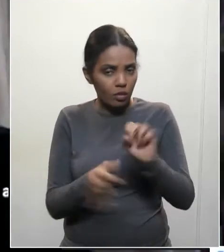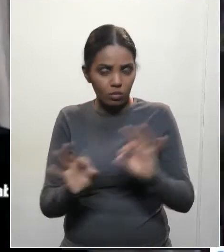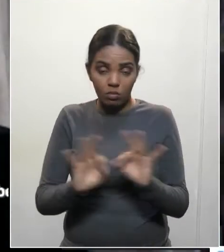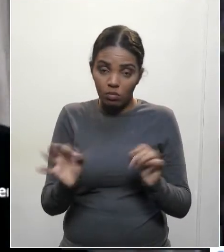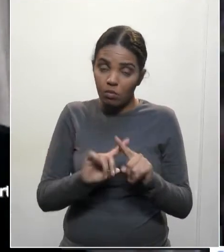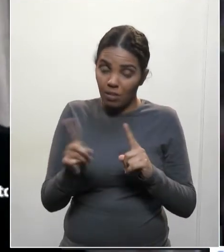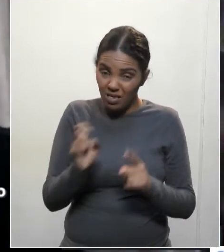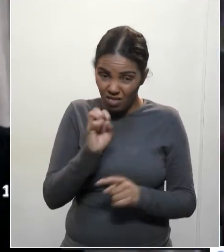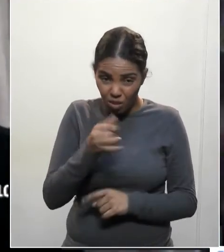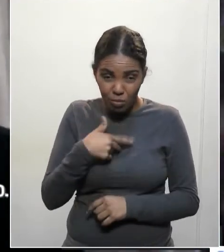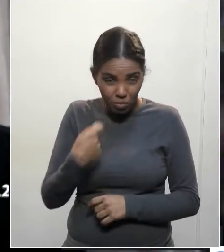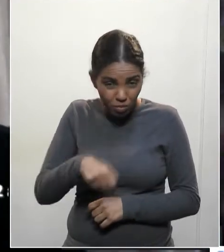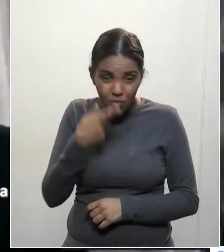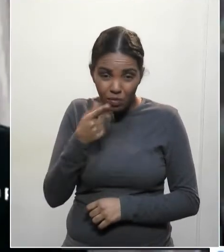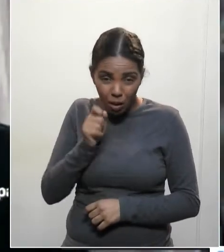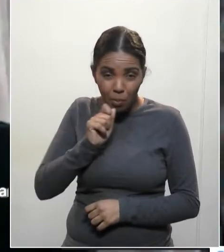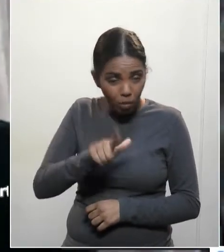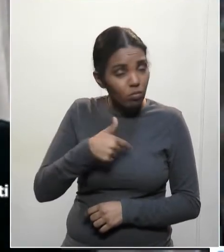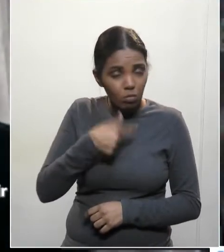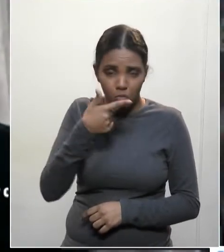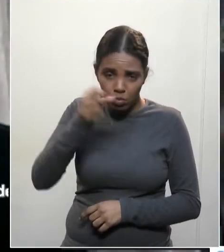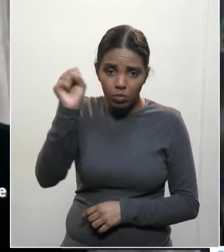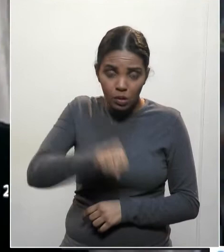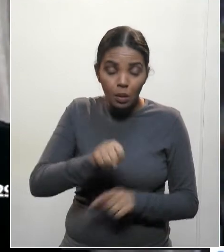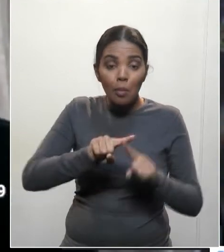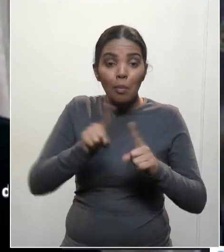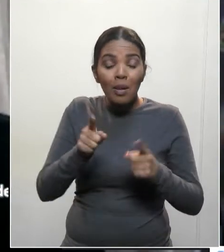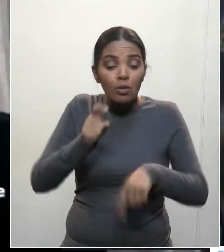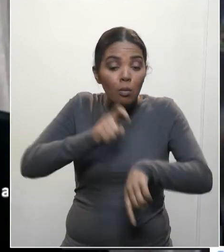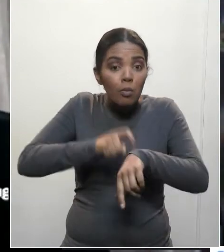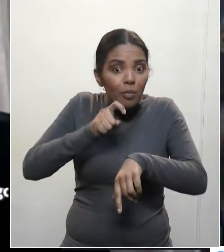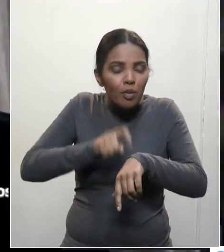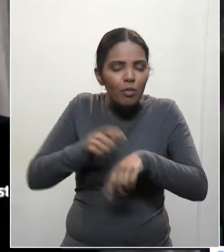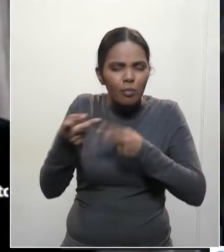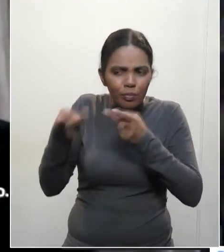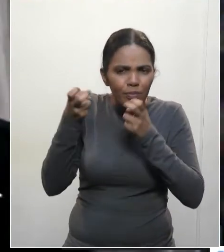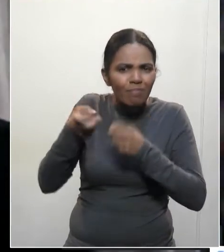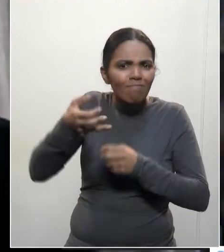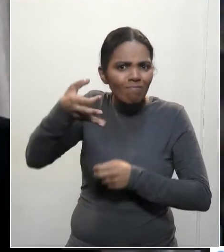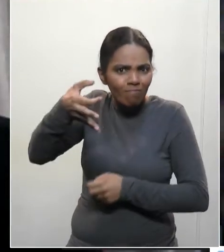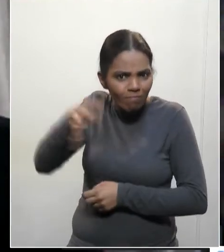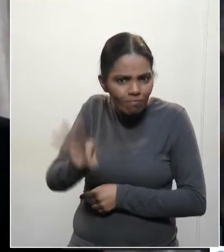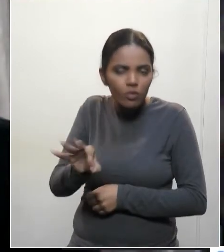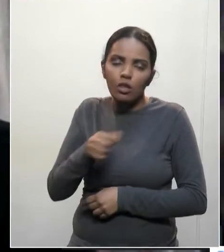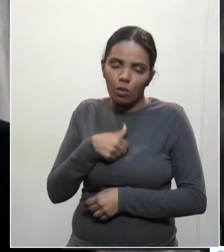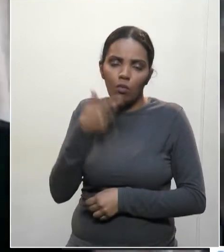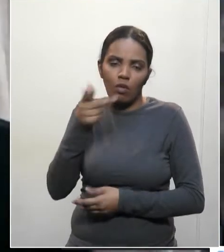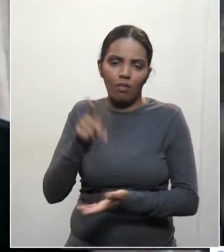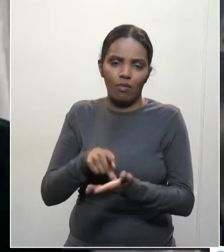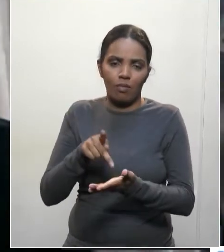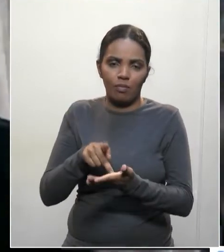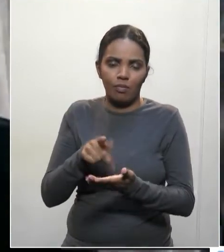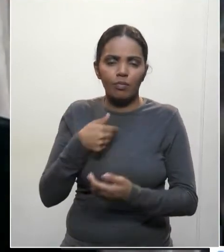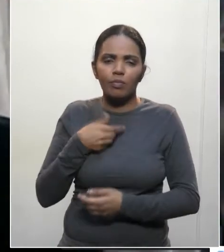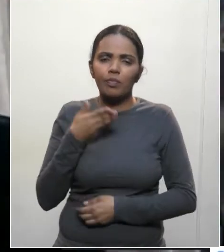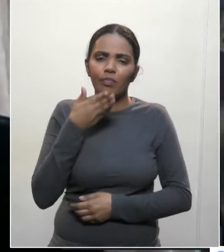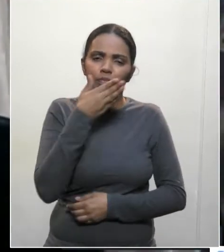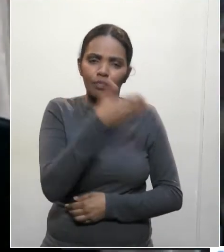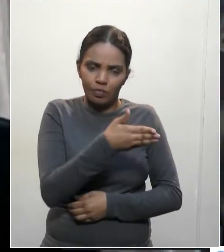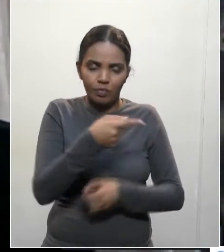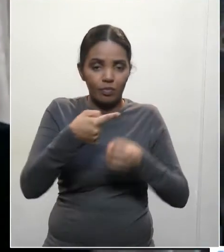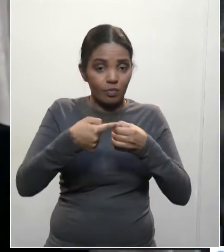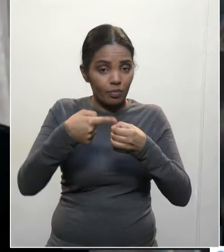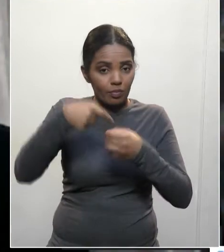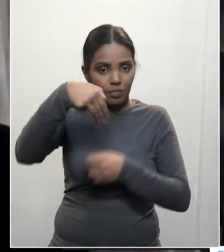descer o cacete, eu desço sem problema algum, mas quando tem que elogiar e reconhecer que fez um bom trabalho, tem que ser reconhecido. Eu fui na região de Medianeira